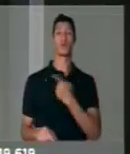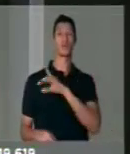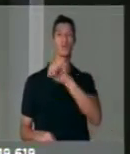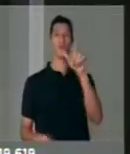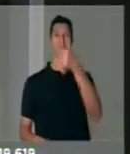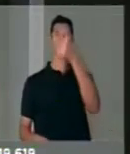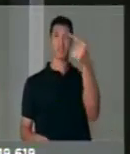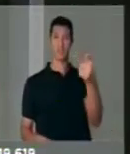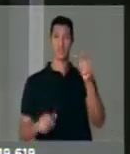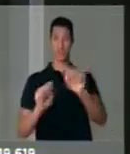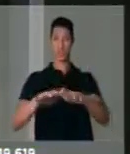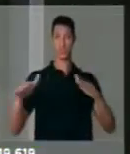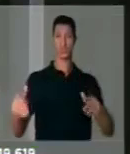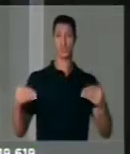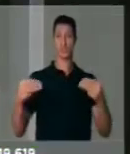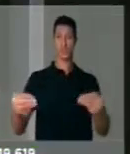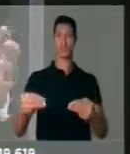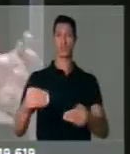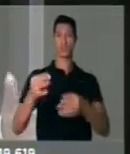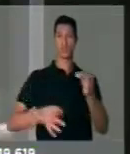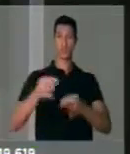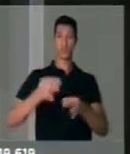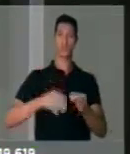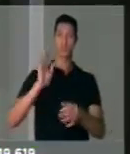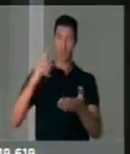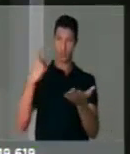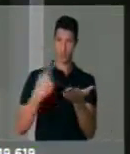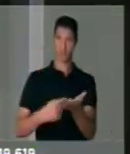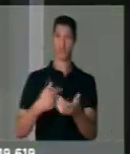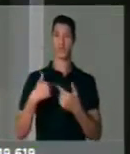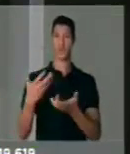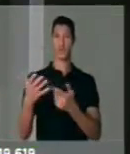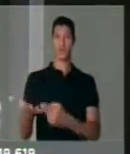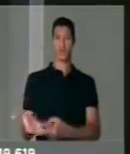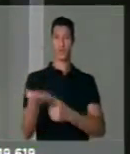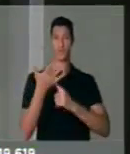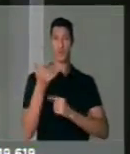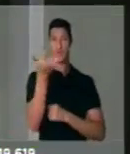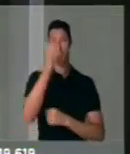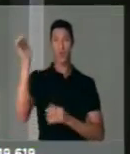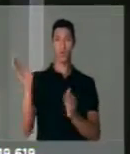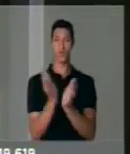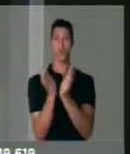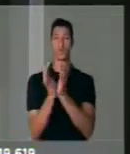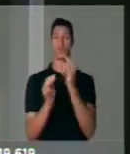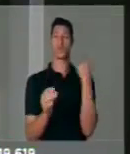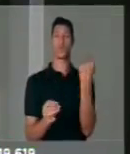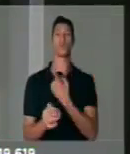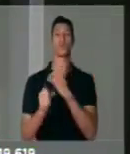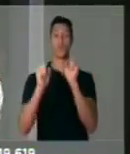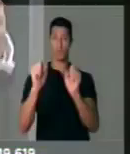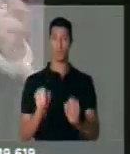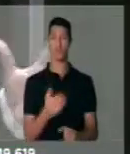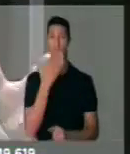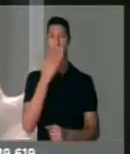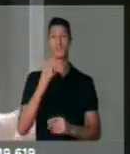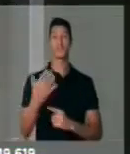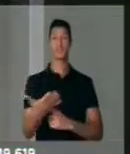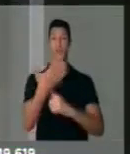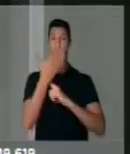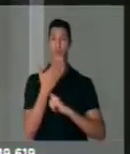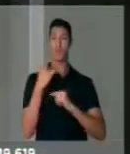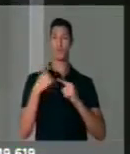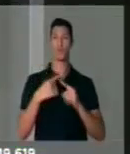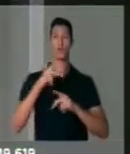27, audiência com o ministro da Justiça confirmada, e quero convidar os outros integrantes da bancada para que nós possamos pedir socorro,